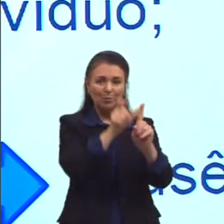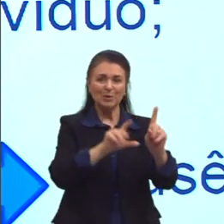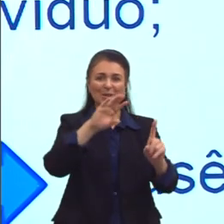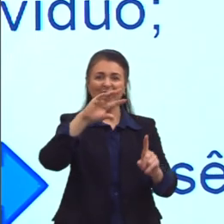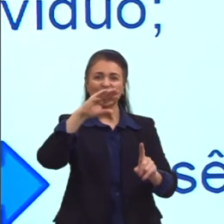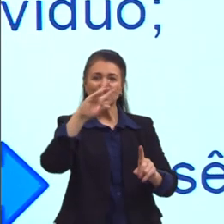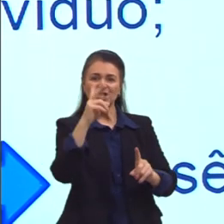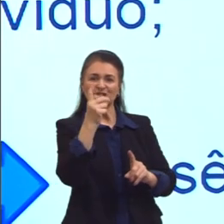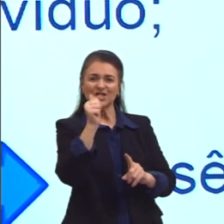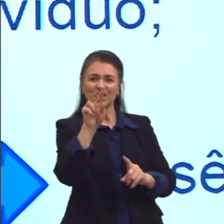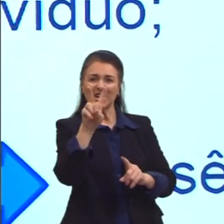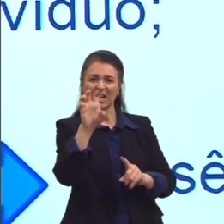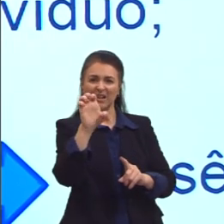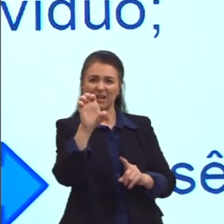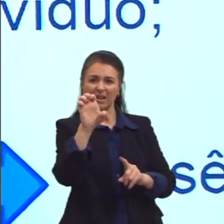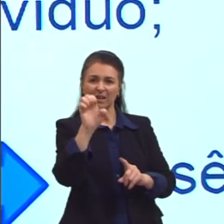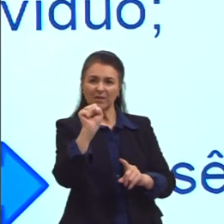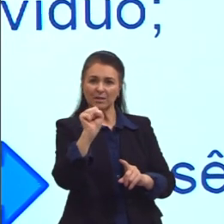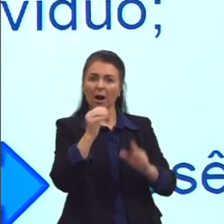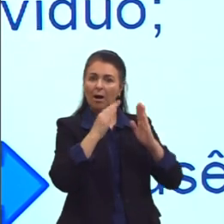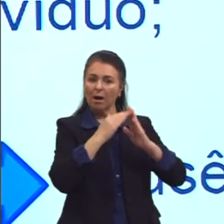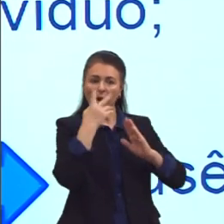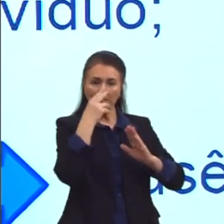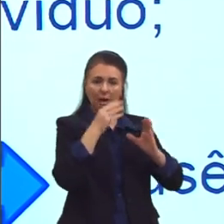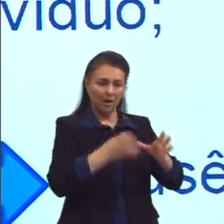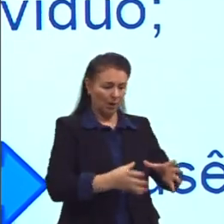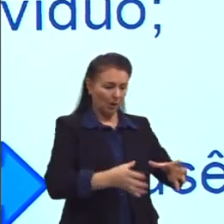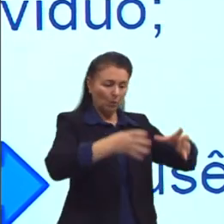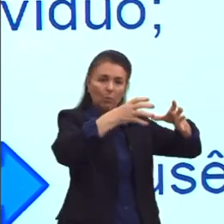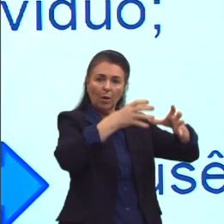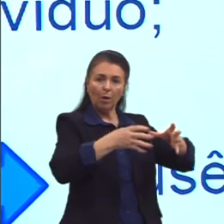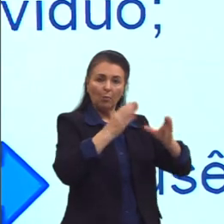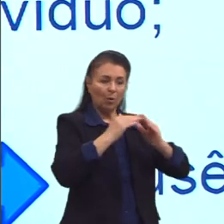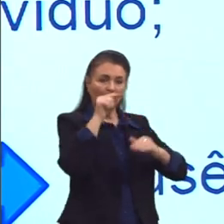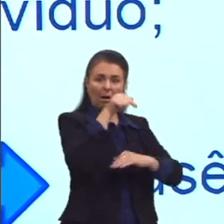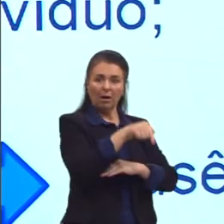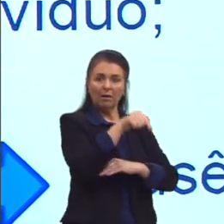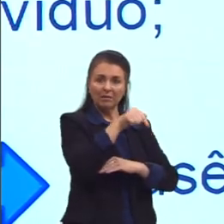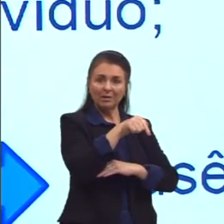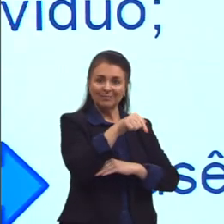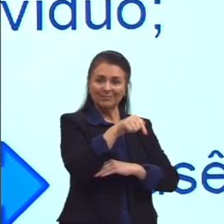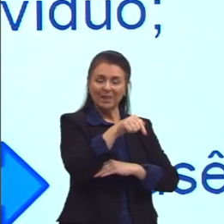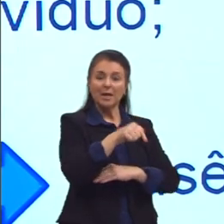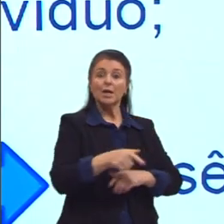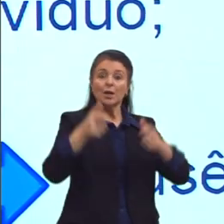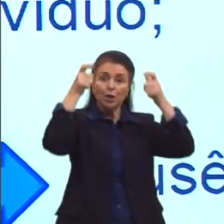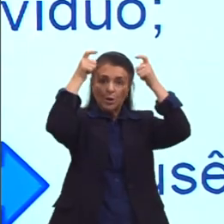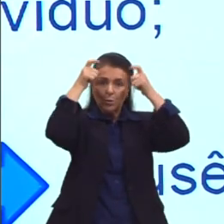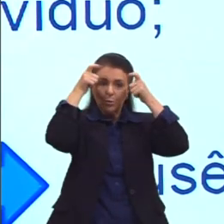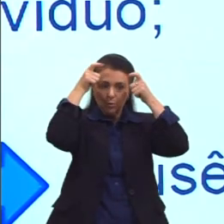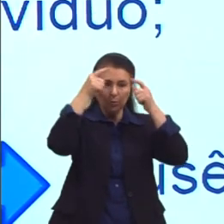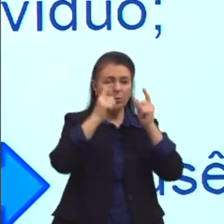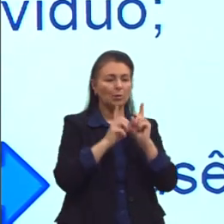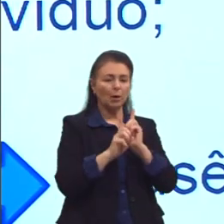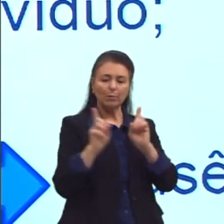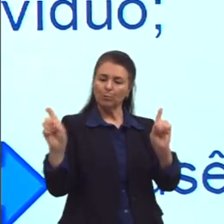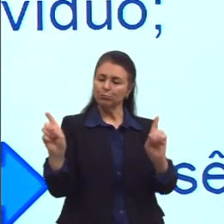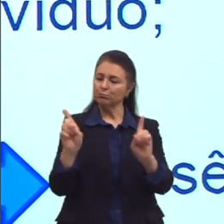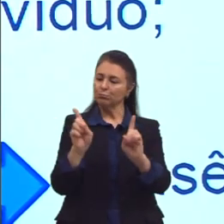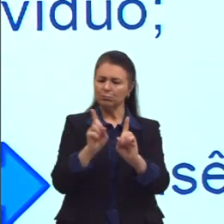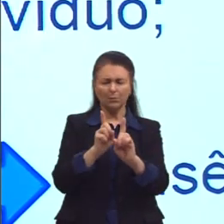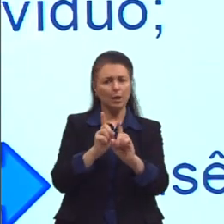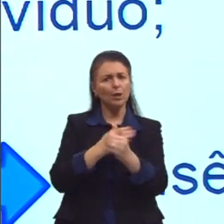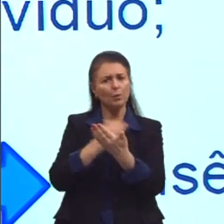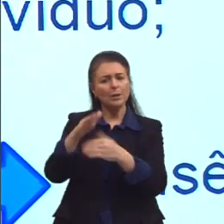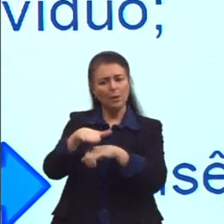aqui o Alexandre o Grande, sabendo da existência dele, passa nessa região e vai conversar com o Diógenes, vai dialogar com ele para ele